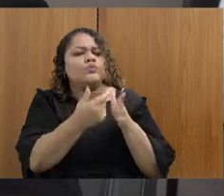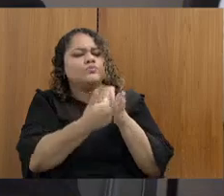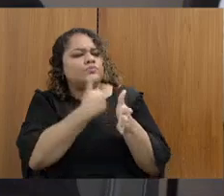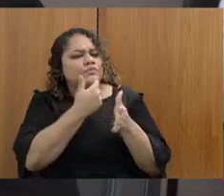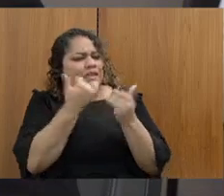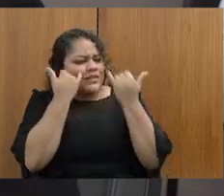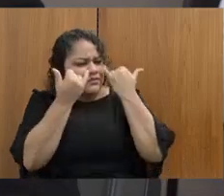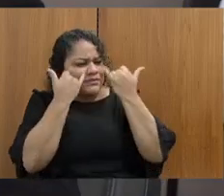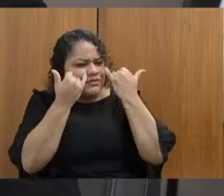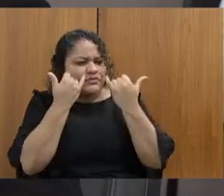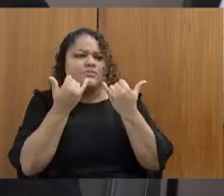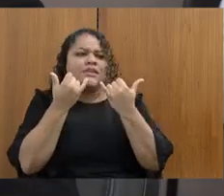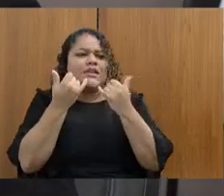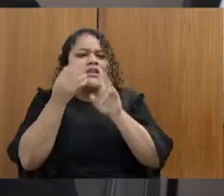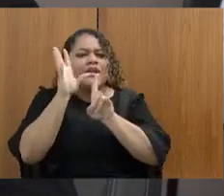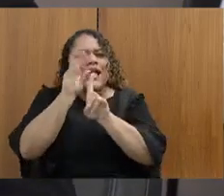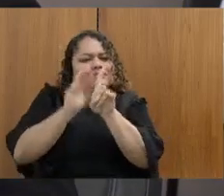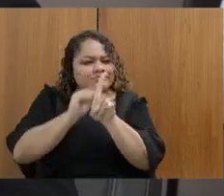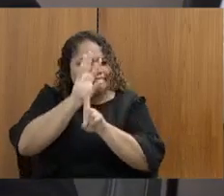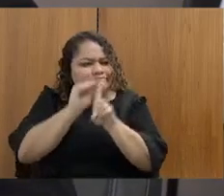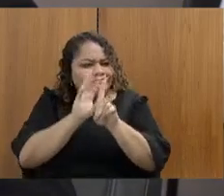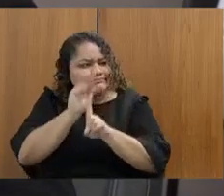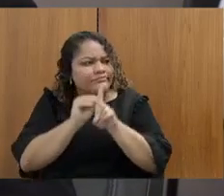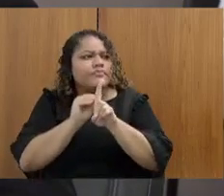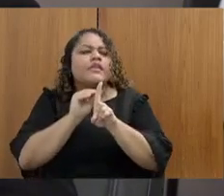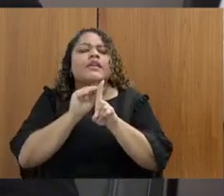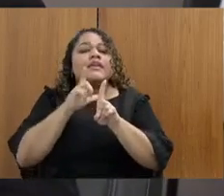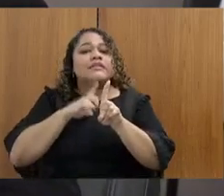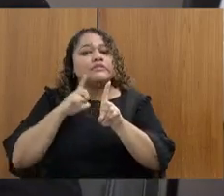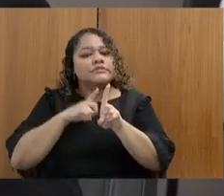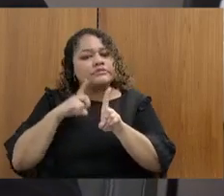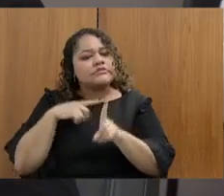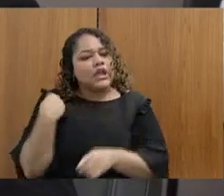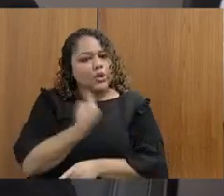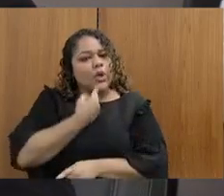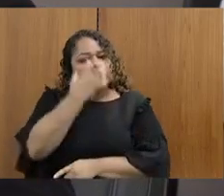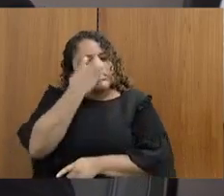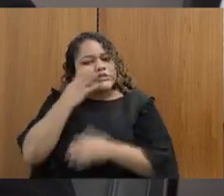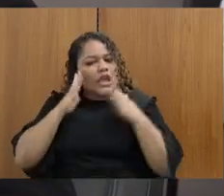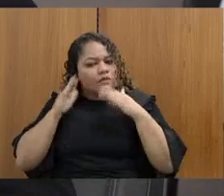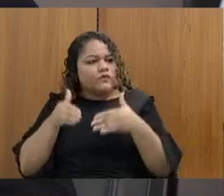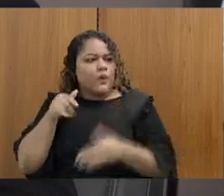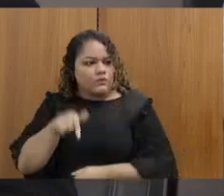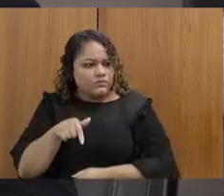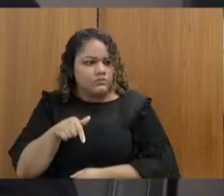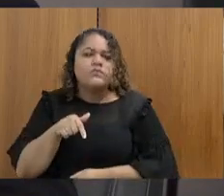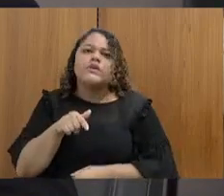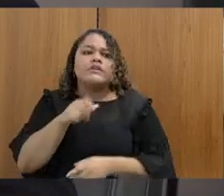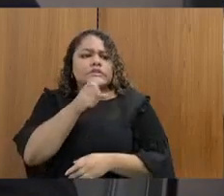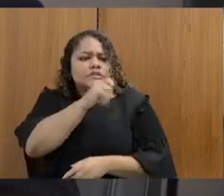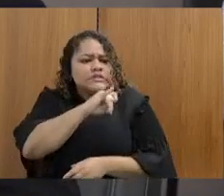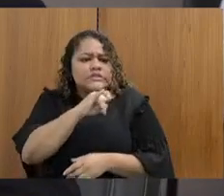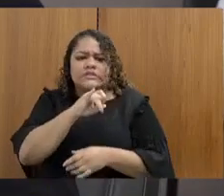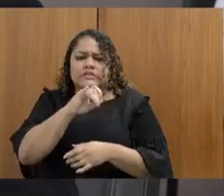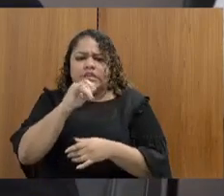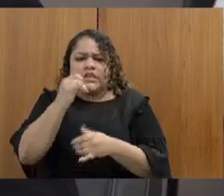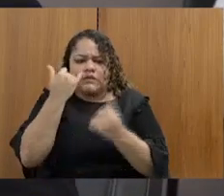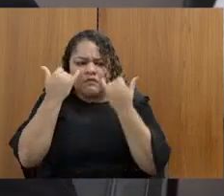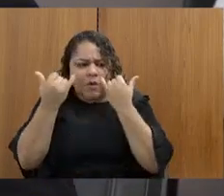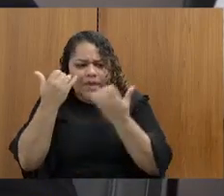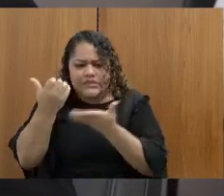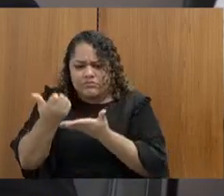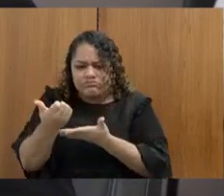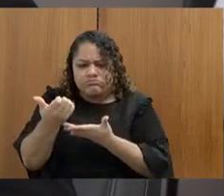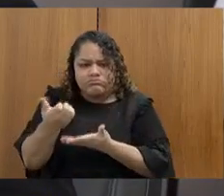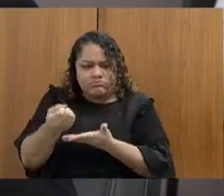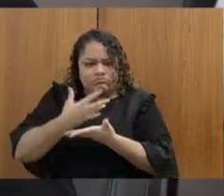sexual, a gente lida isso aí de uma forma muito dura, muito incisiva. toda vez que chega ao conhecimento da secretaria algum tipo de assédio, imediatamente é